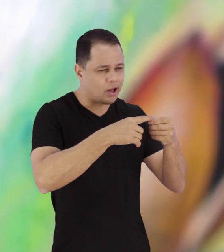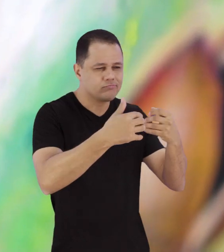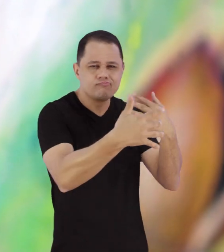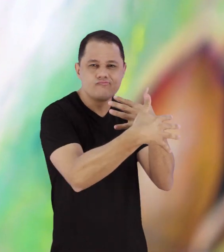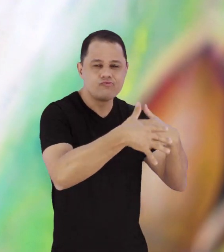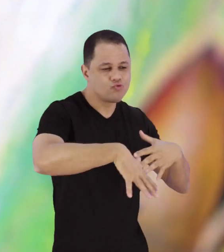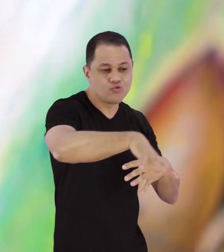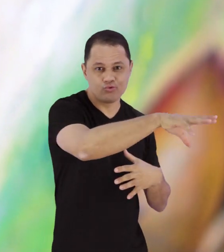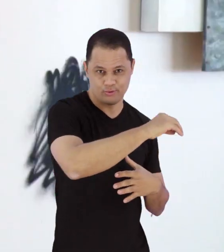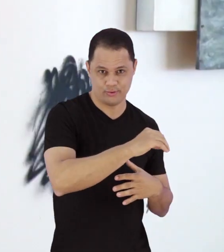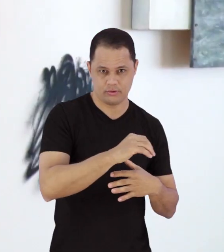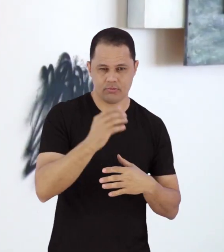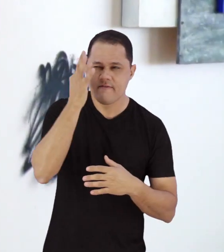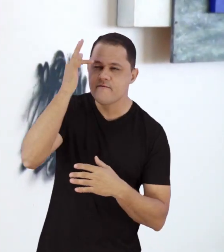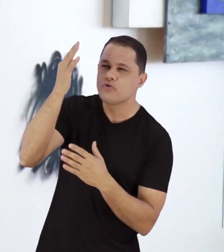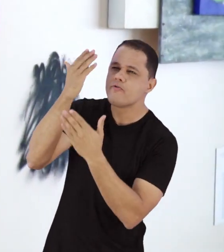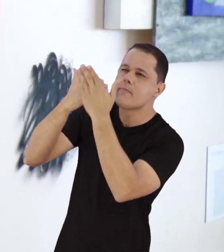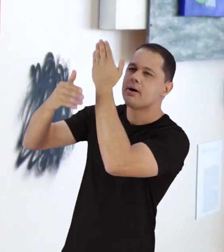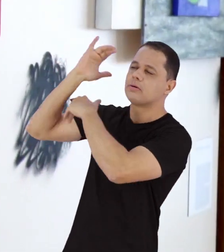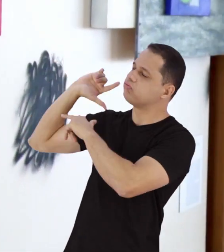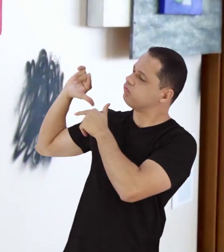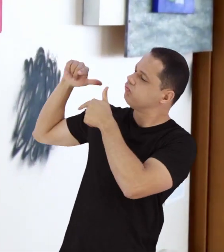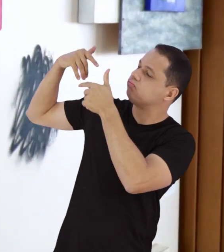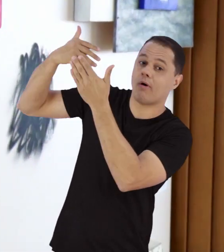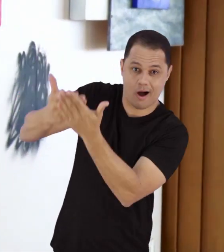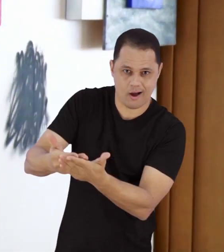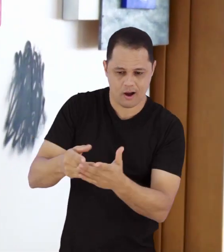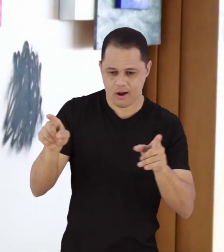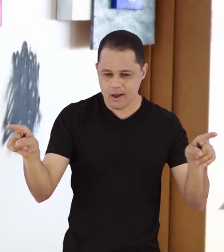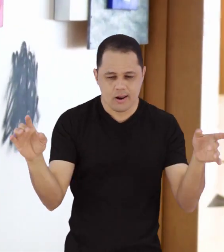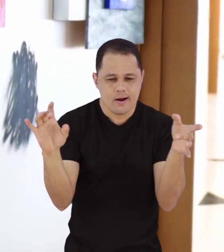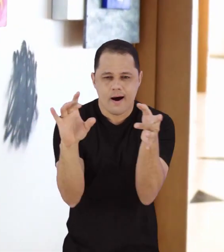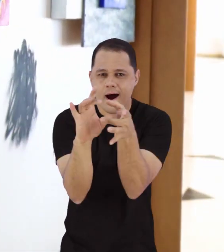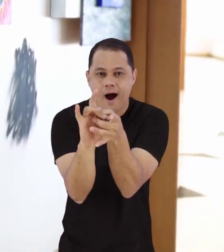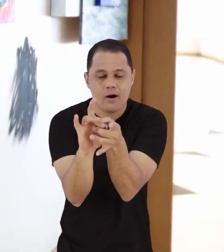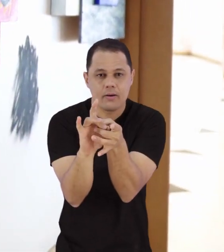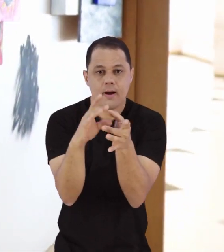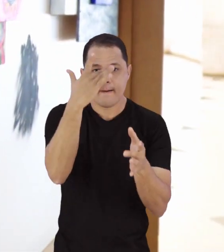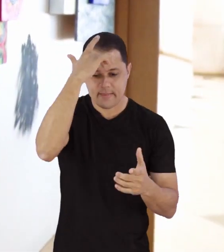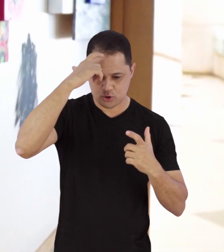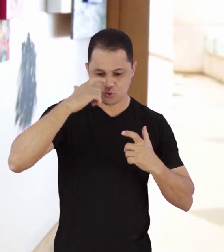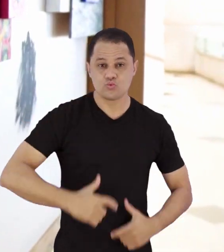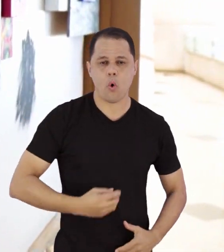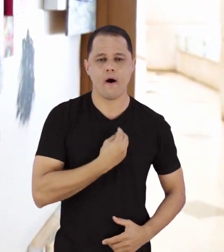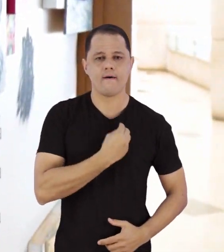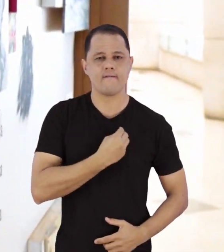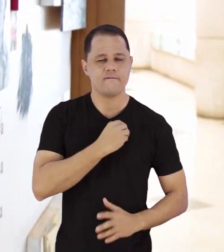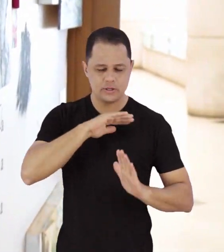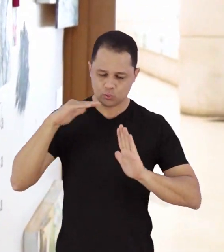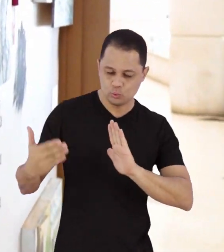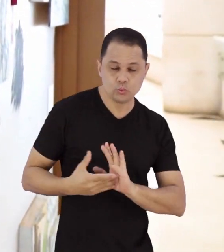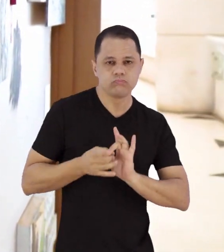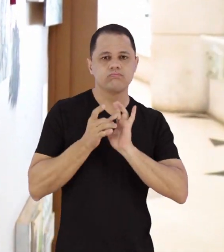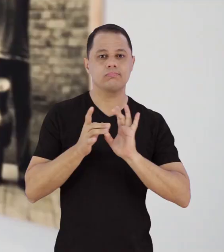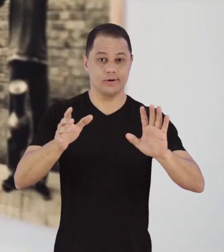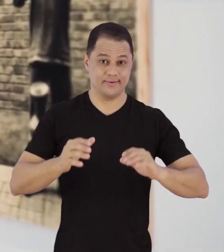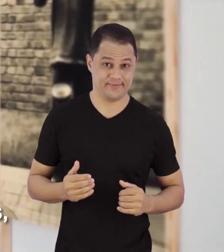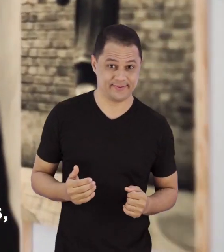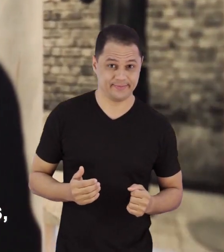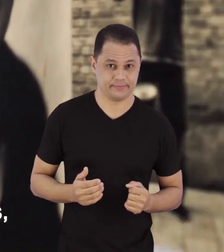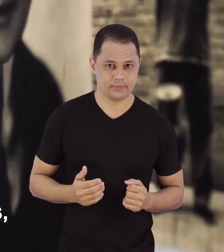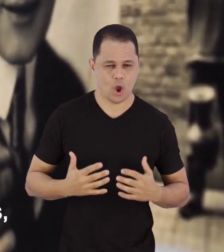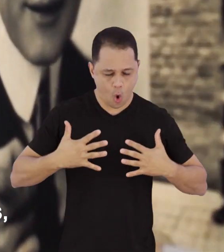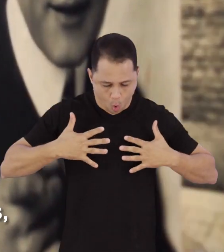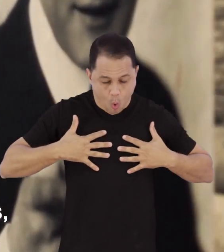vivida na plenitude do corpo físico. O corpo, de fato, é um campo de possibilidades para a arte contemporânea.